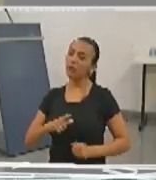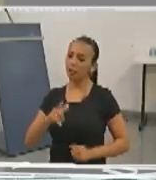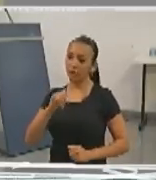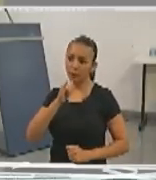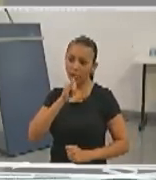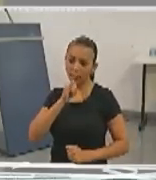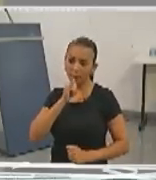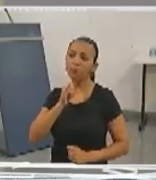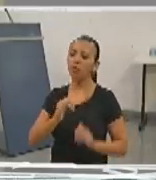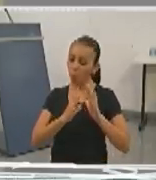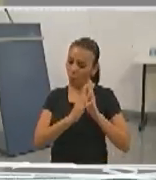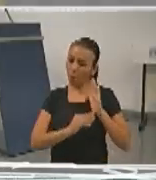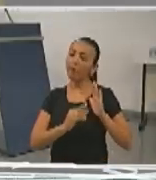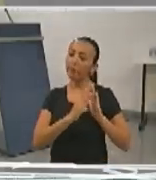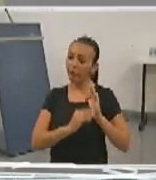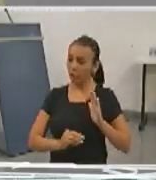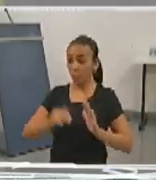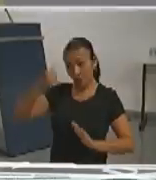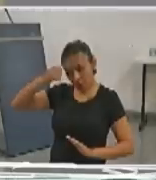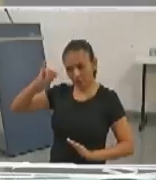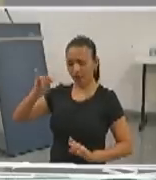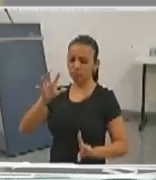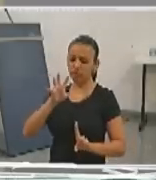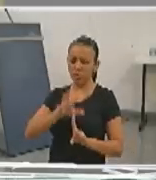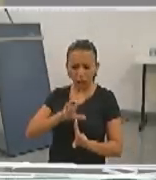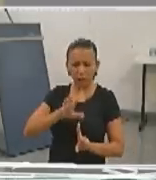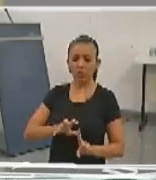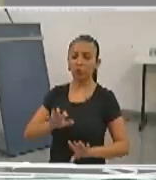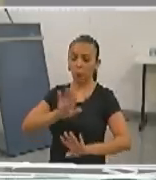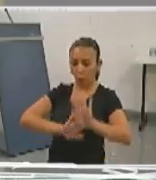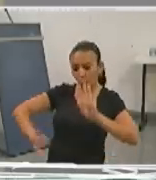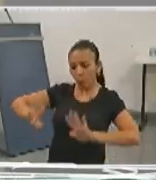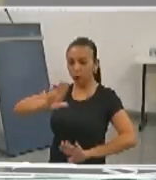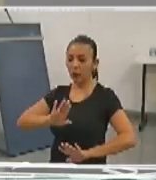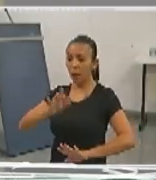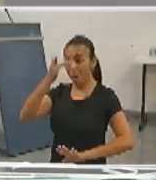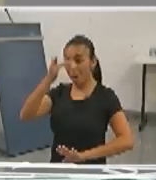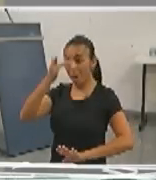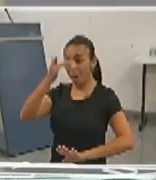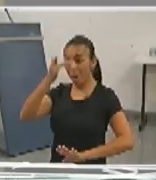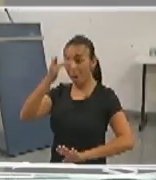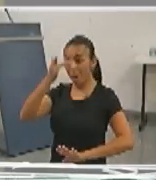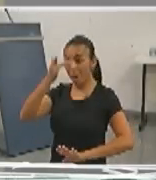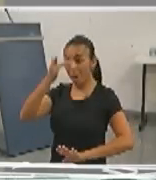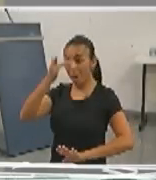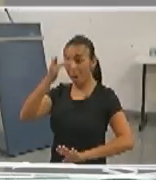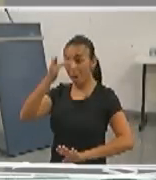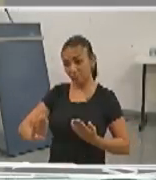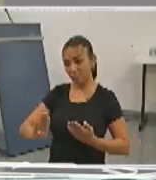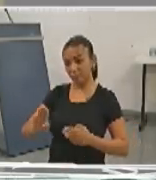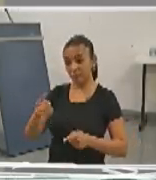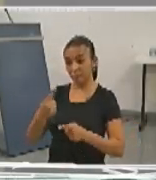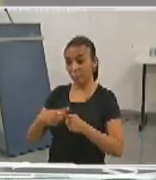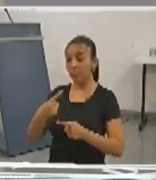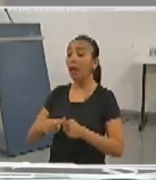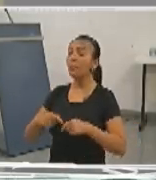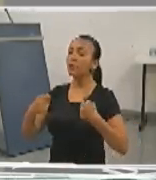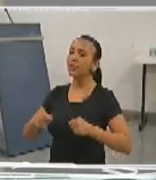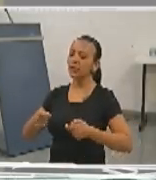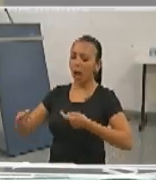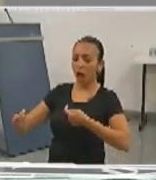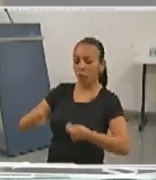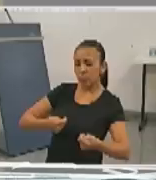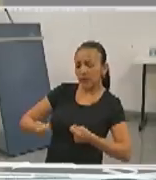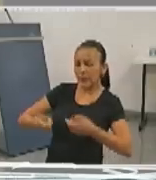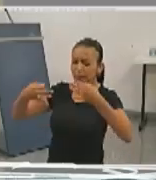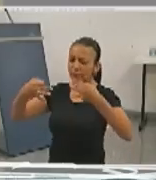de combate ao assédio, de combate a essas situações que afastam as pessoas a partir da alta administração. A